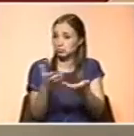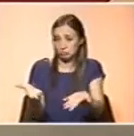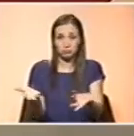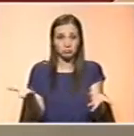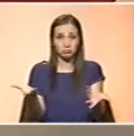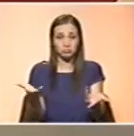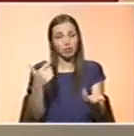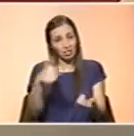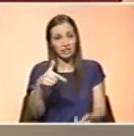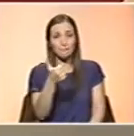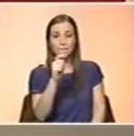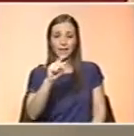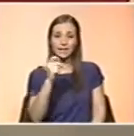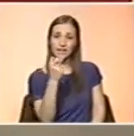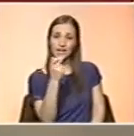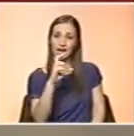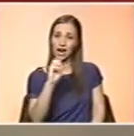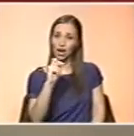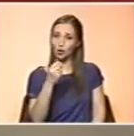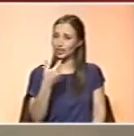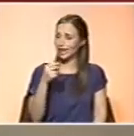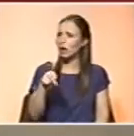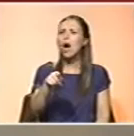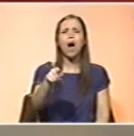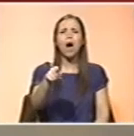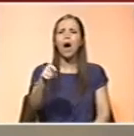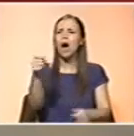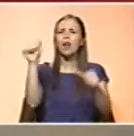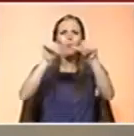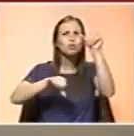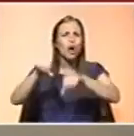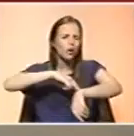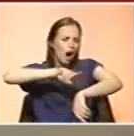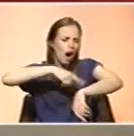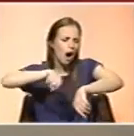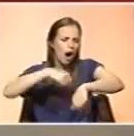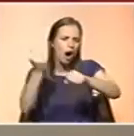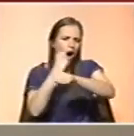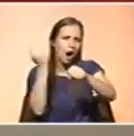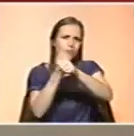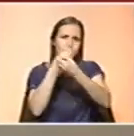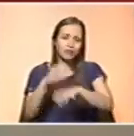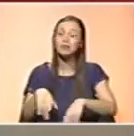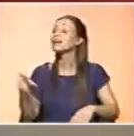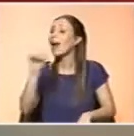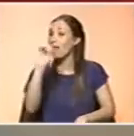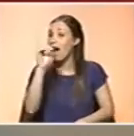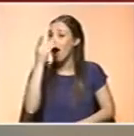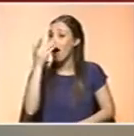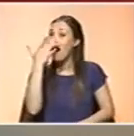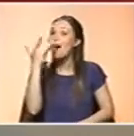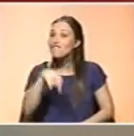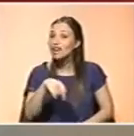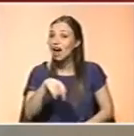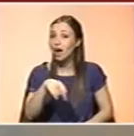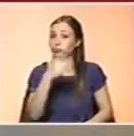de beta-cortene. Tanto trabalho, Marta, tanto trabalho, se os pernas nos laboratórios... aplicações diferentes. Pensemos em África, onde eles não têm acesso a cenouras.